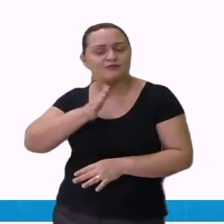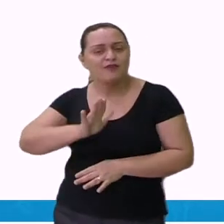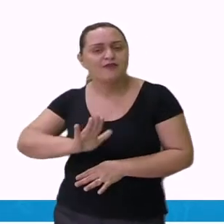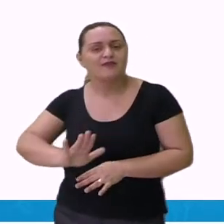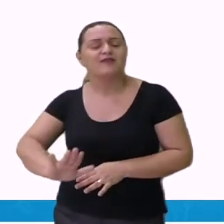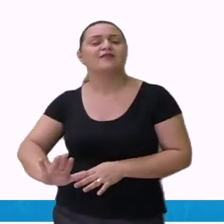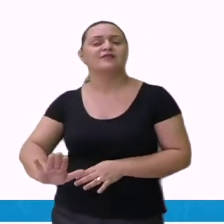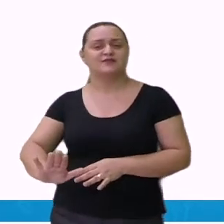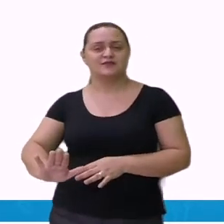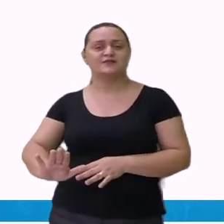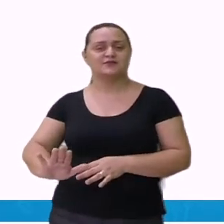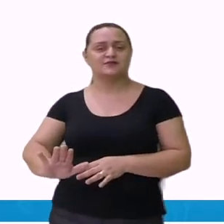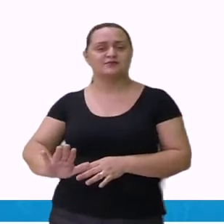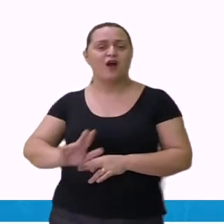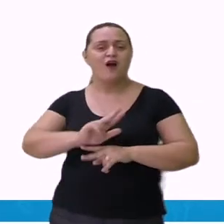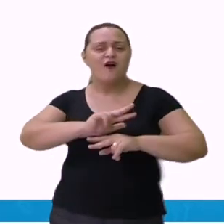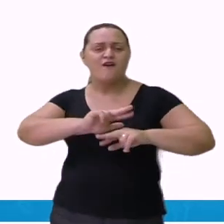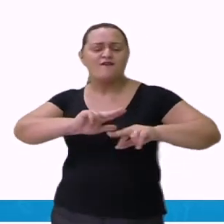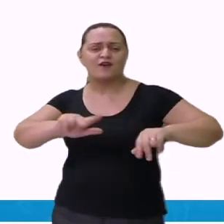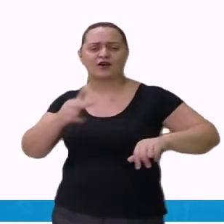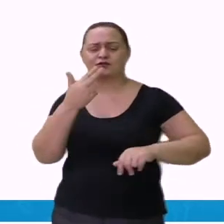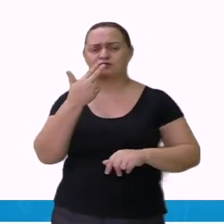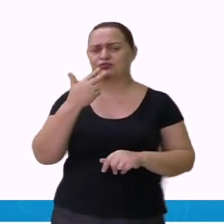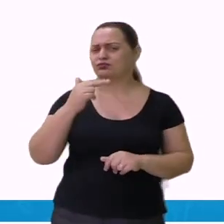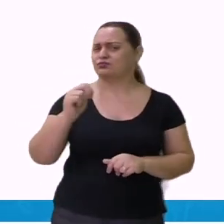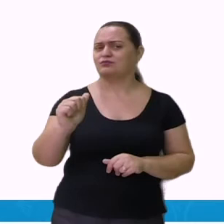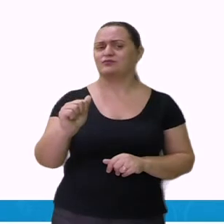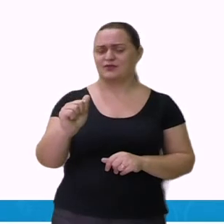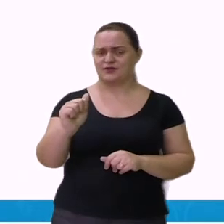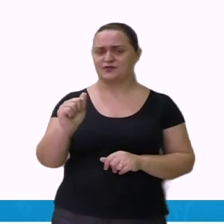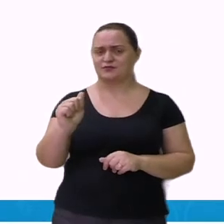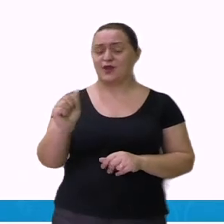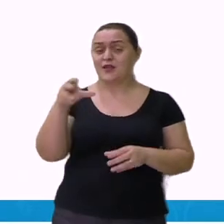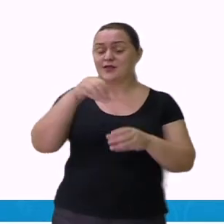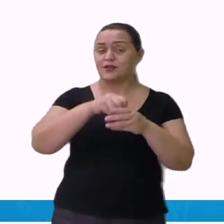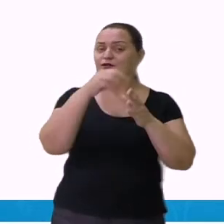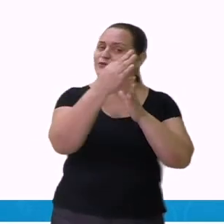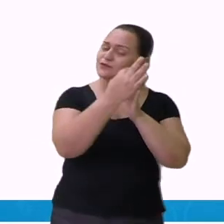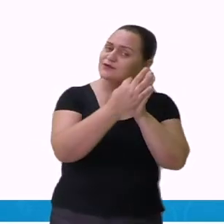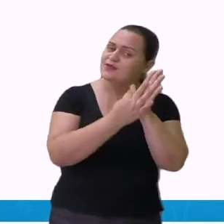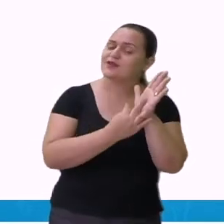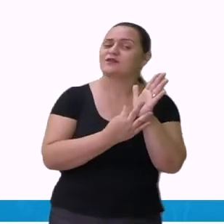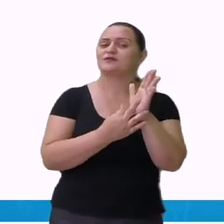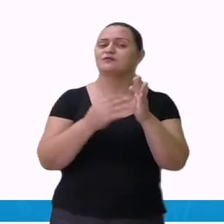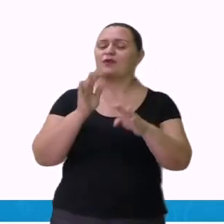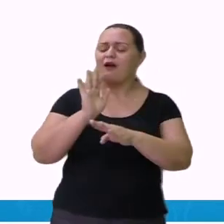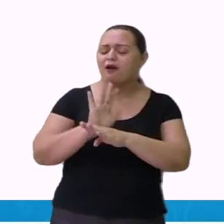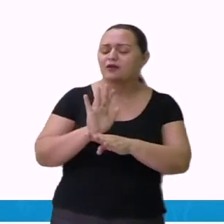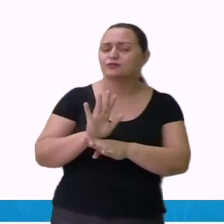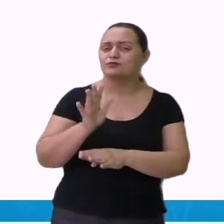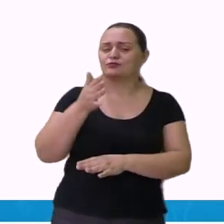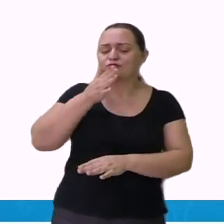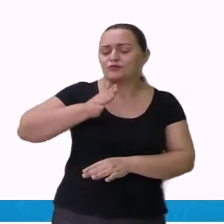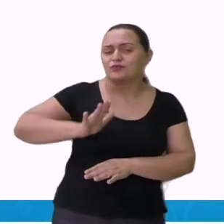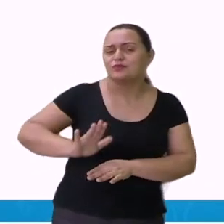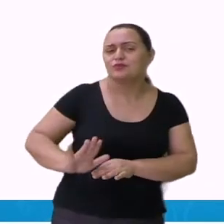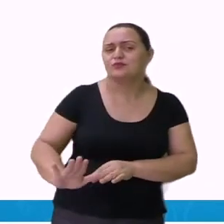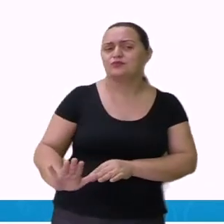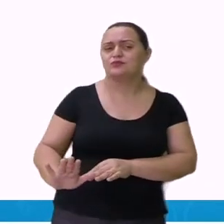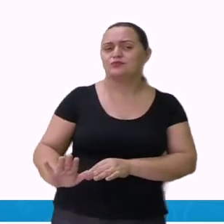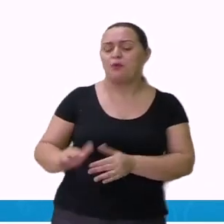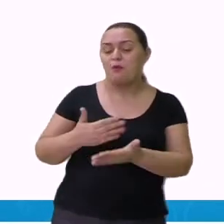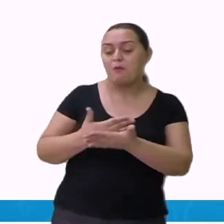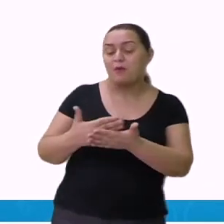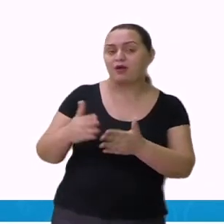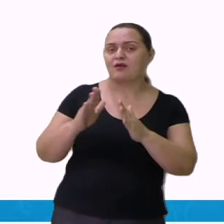infantil, quando a criança inicia sua vida escolar. Até o aprimoramento da leitura,